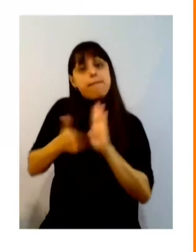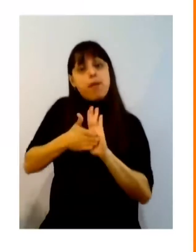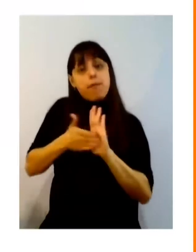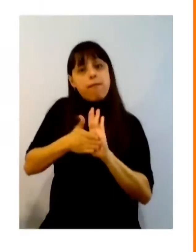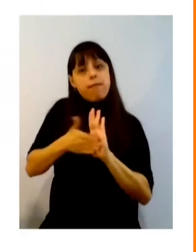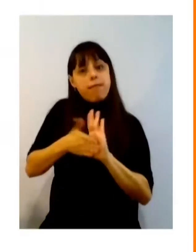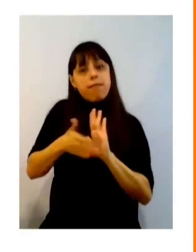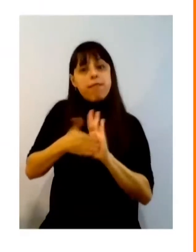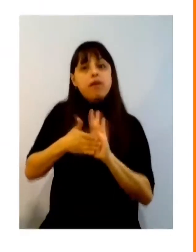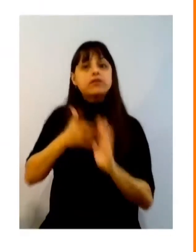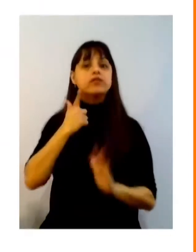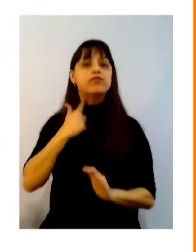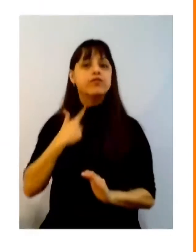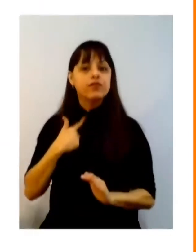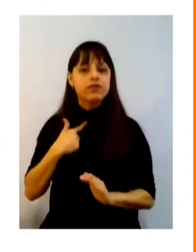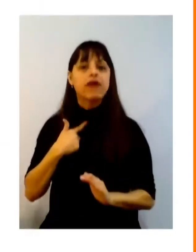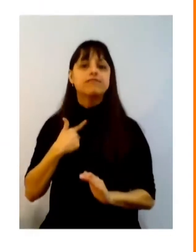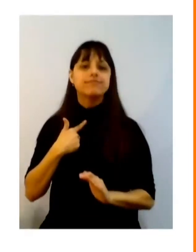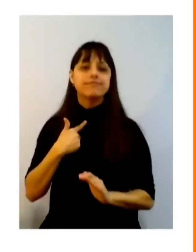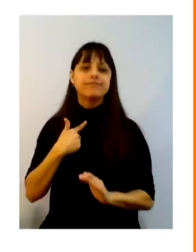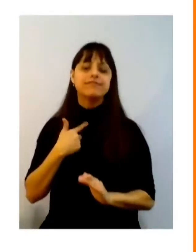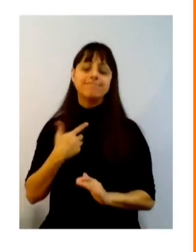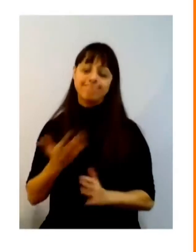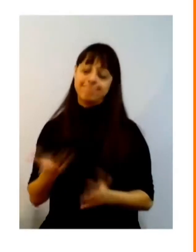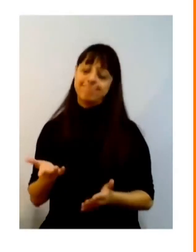desculpa assim eu acho que